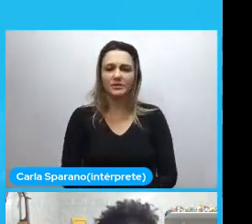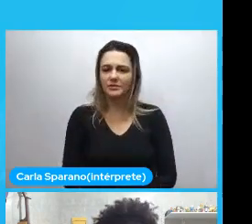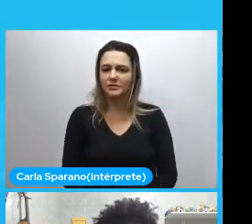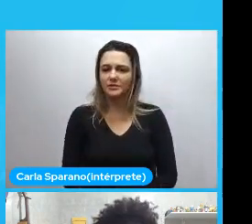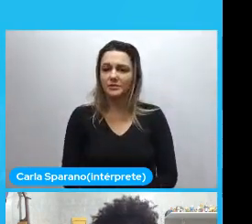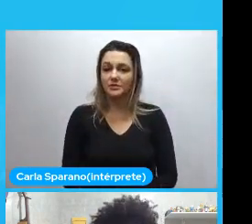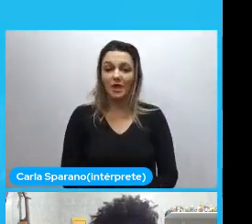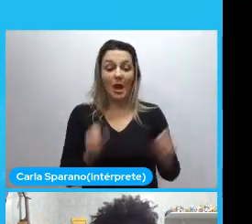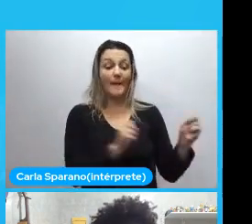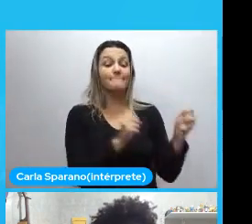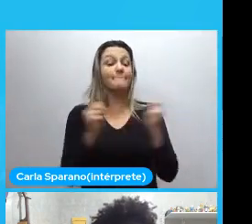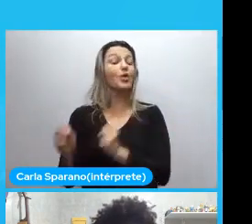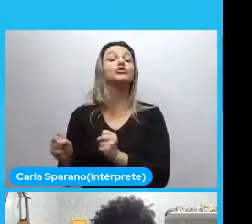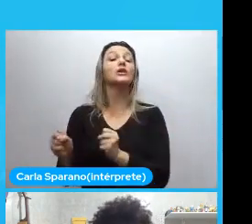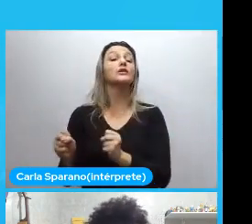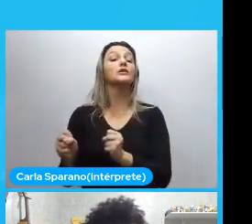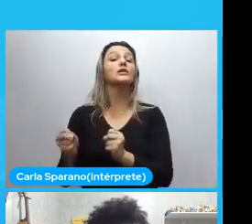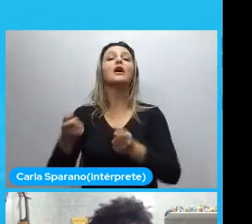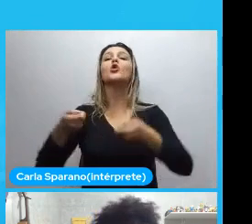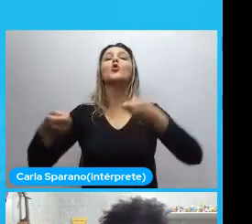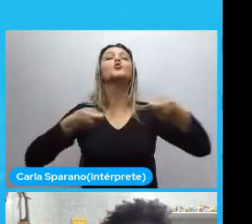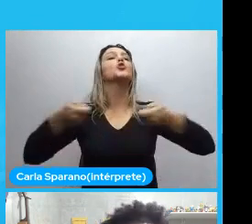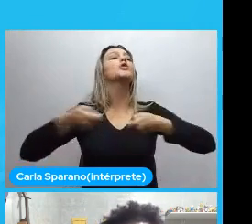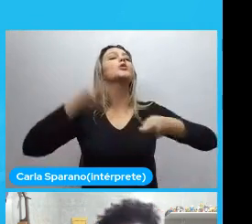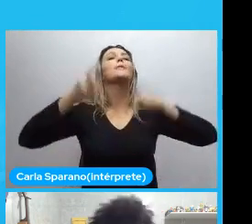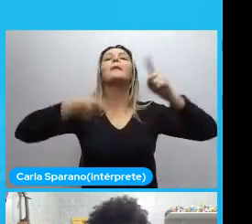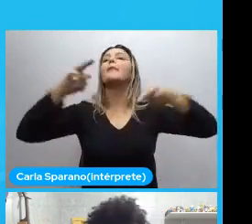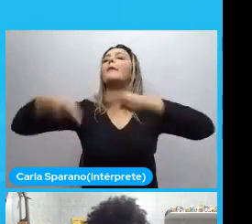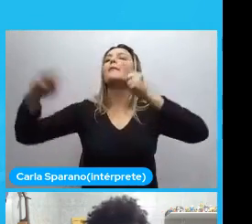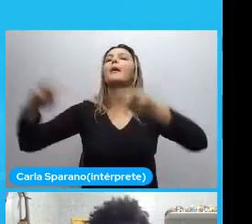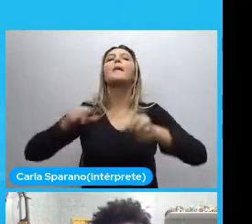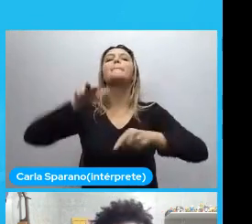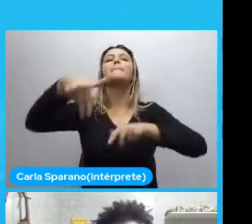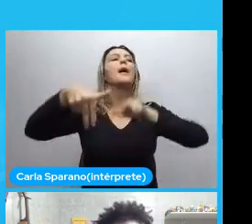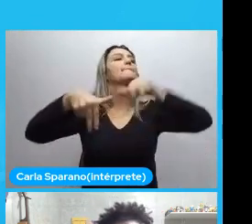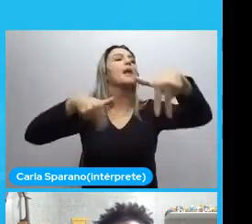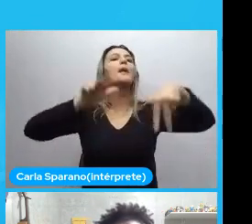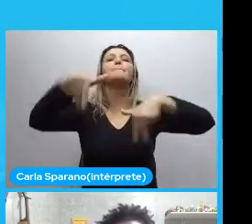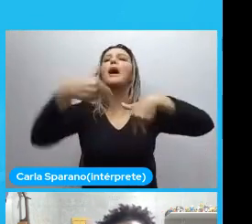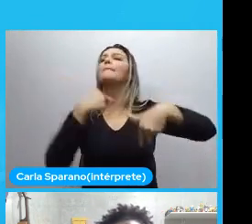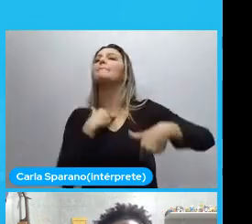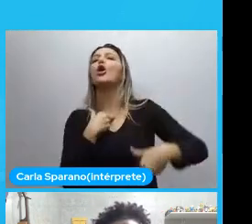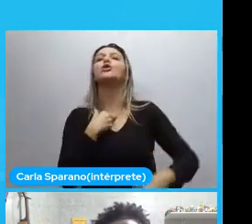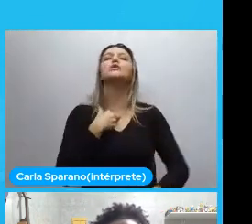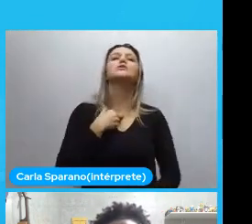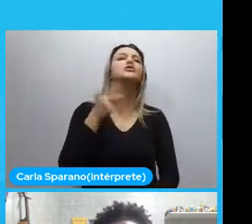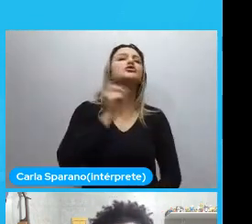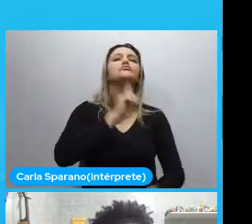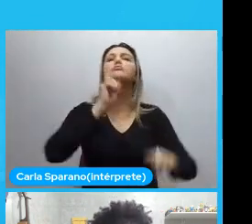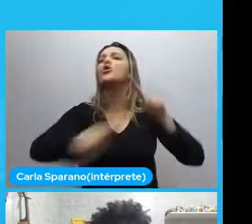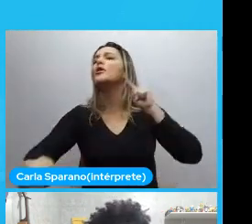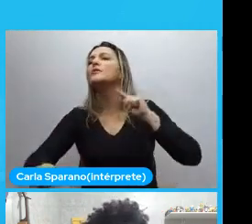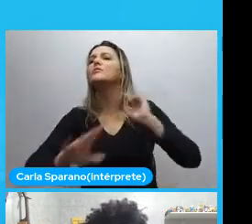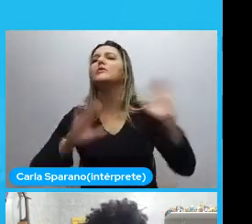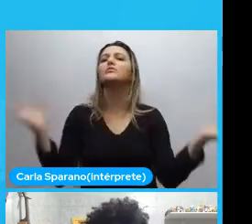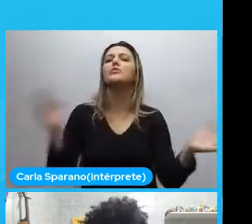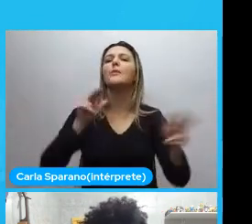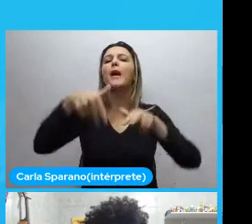com o poder. De ditar as regras. Para dizer. Quem deve. Ou quem não deve. Ocupar os espaços. E isso está. Diretamente.